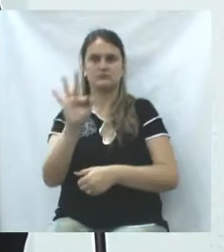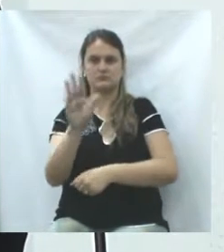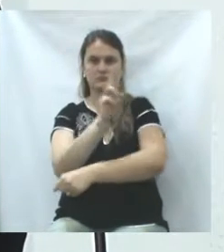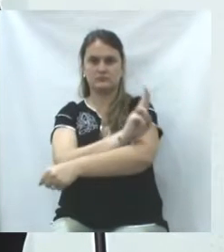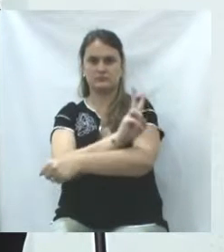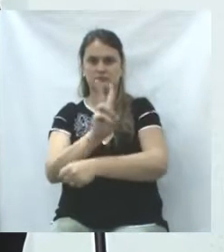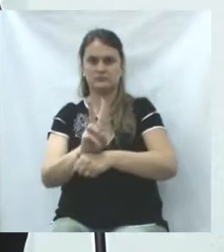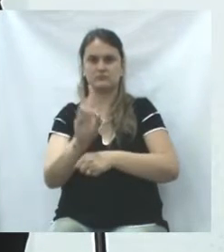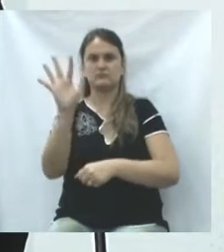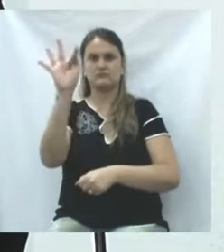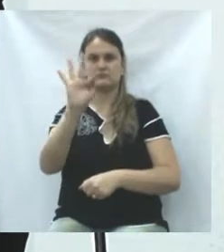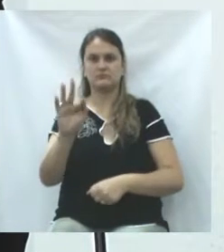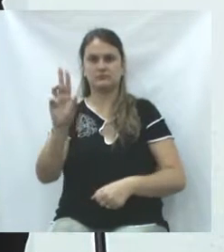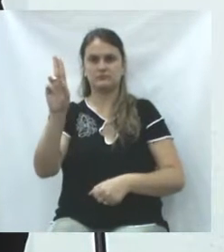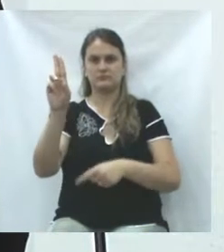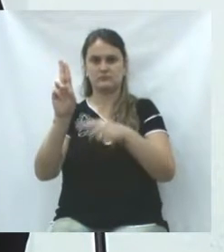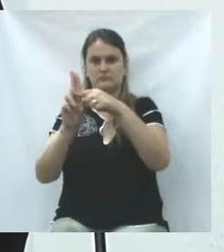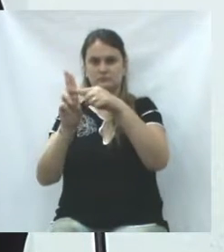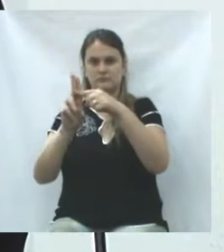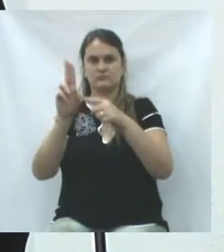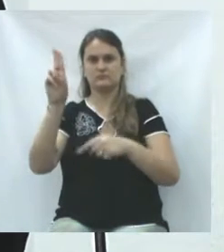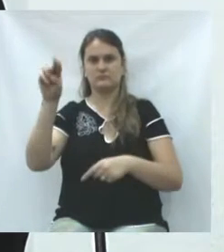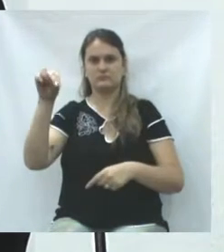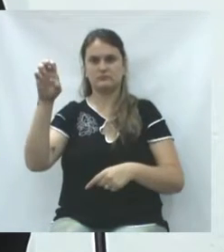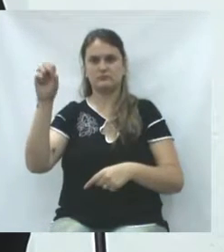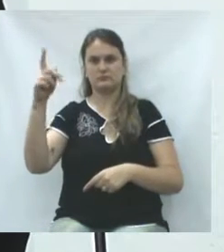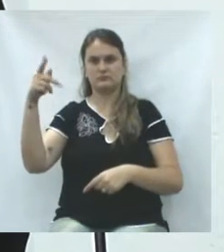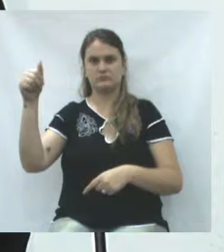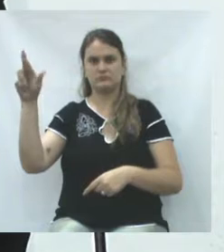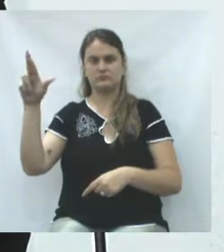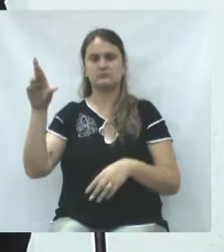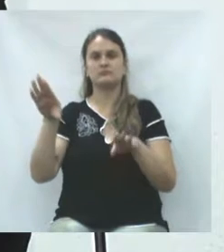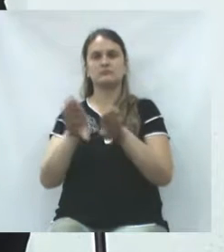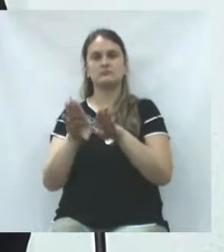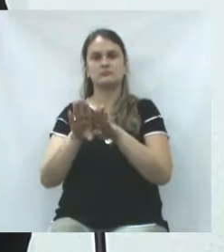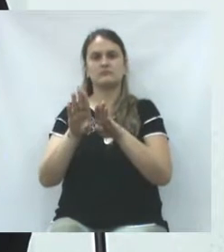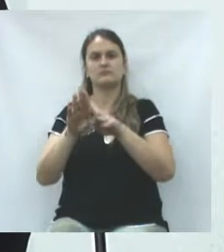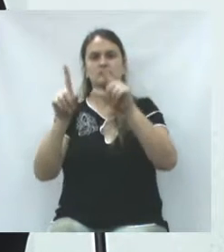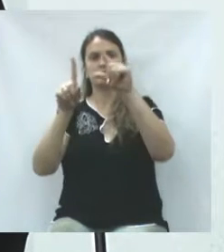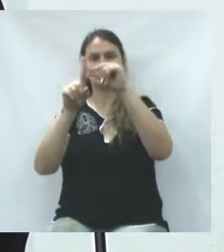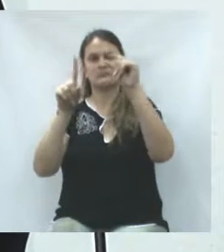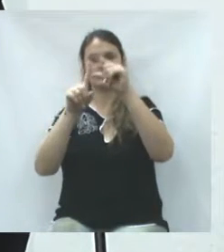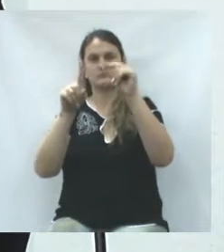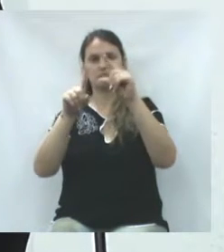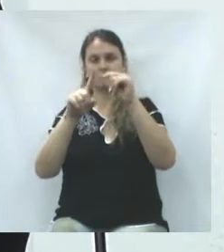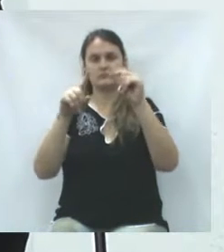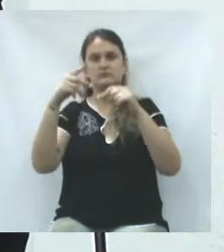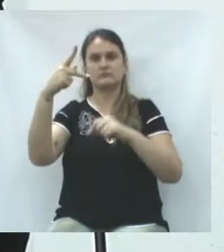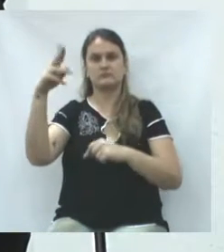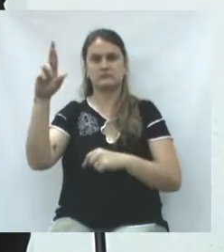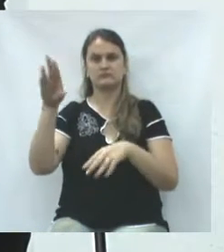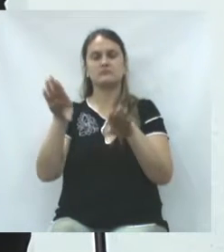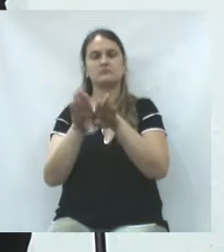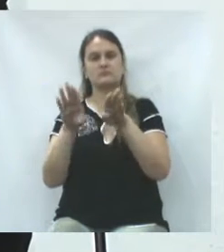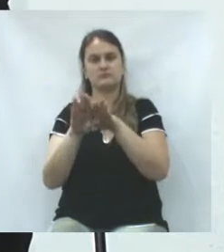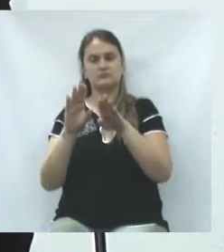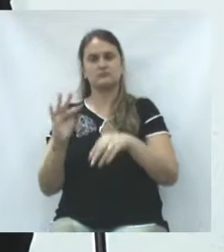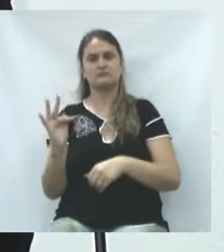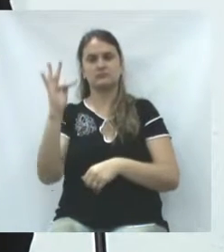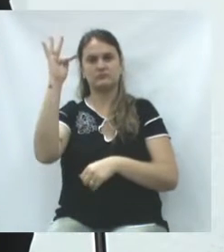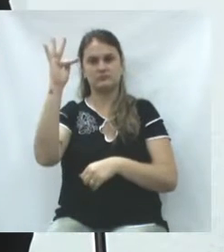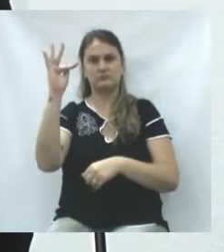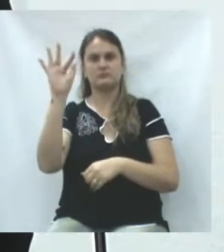UniUV, da Unespar, da UNC, e também do Instituto Federal do Paraná, que também agora trabalha em nível superior.